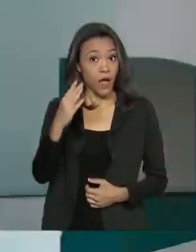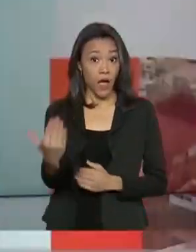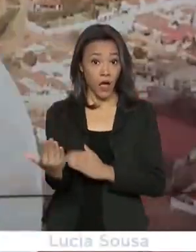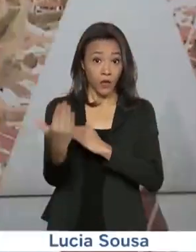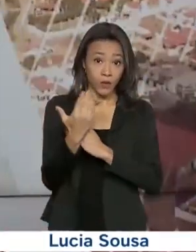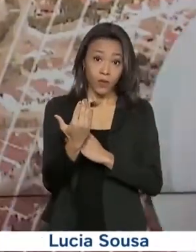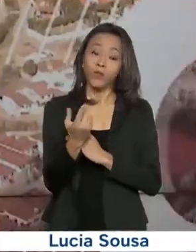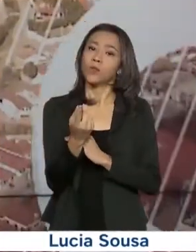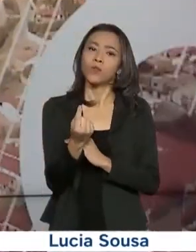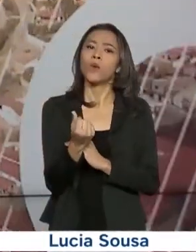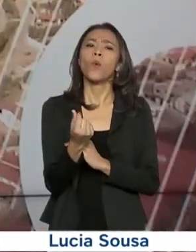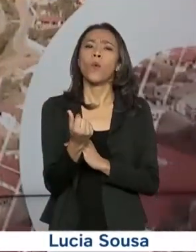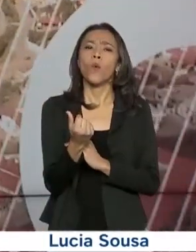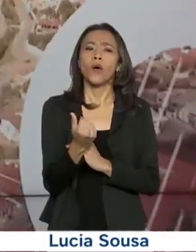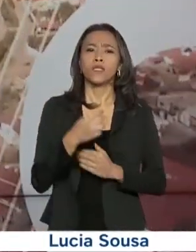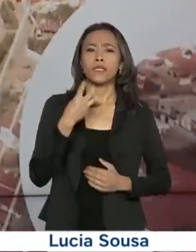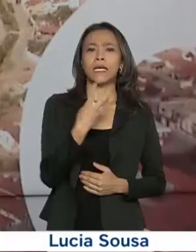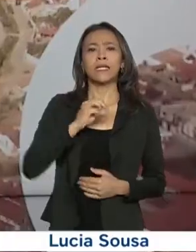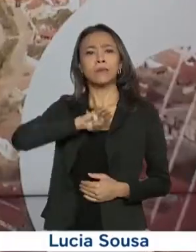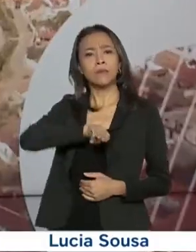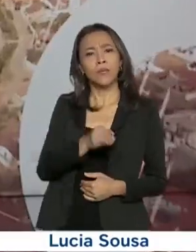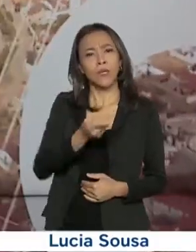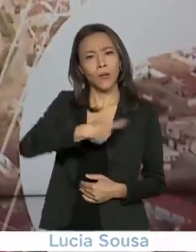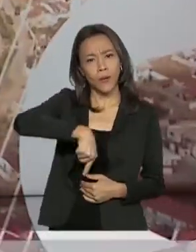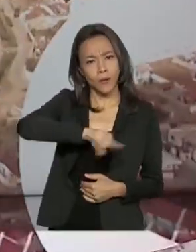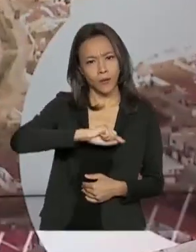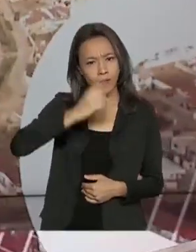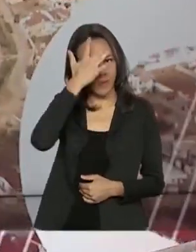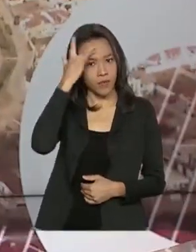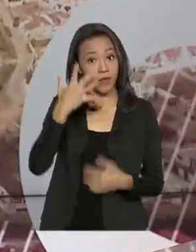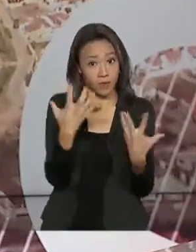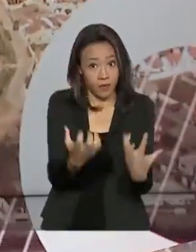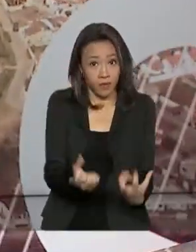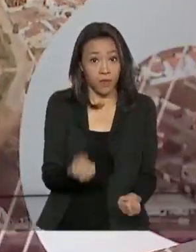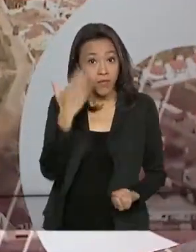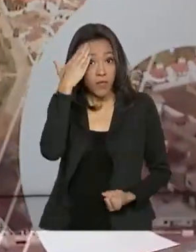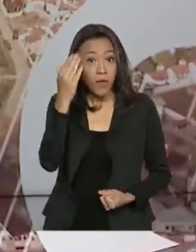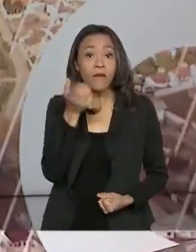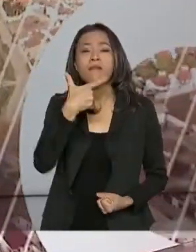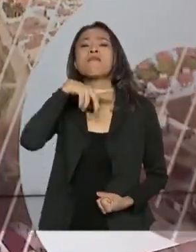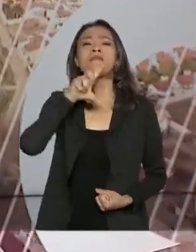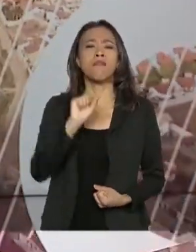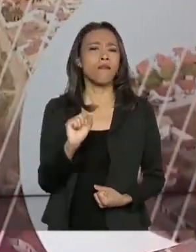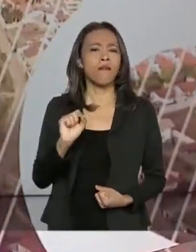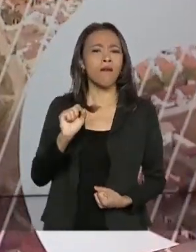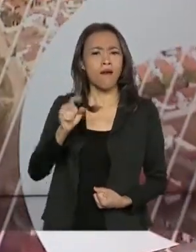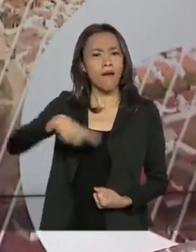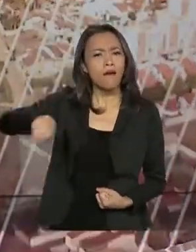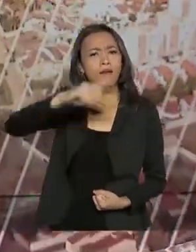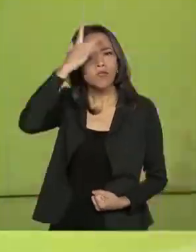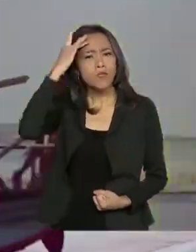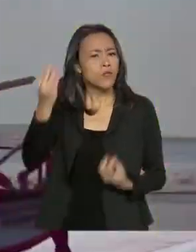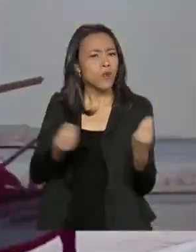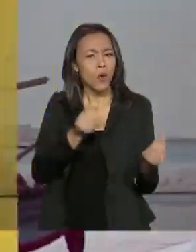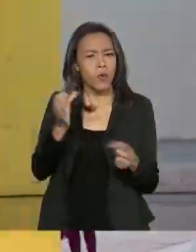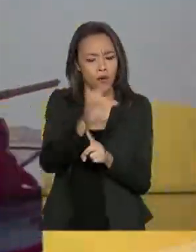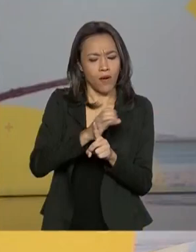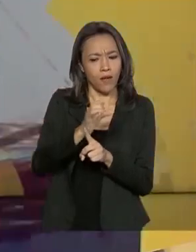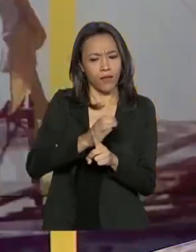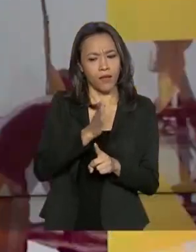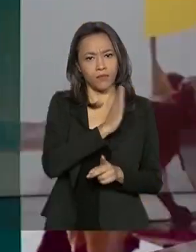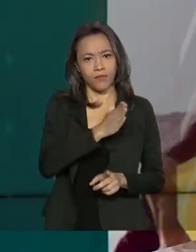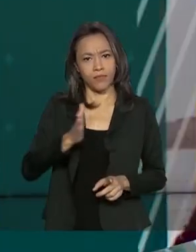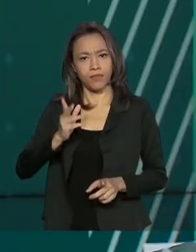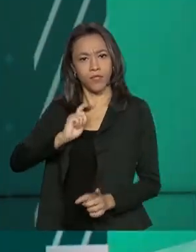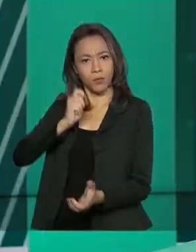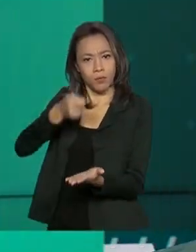chegou às contas de mais de 3 milhões de pessoas. Vamos saber agora quem são essas pessoas e como está o calendário de pagamento para